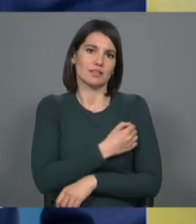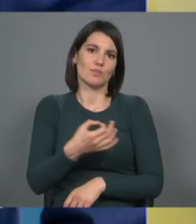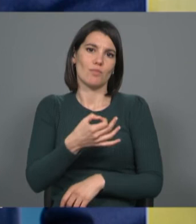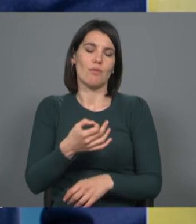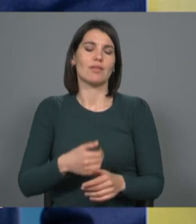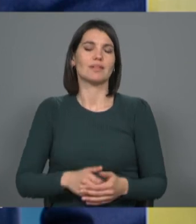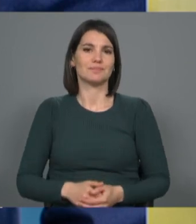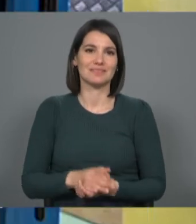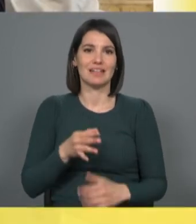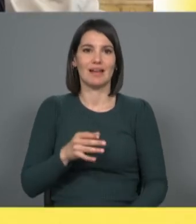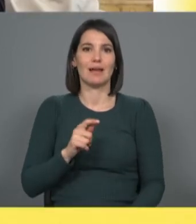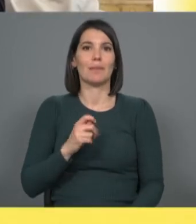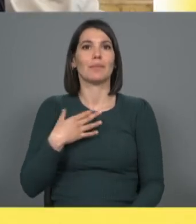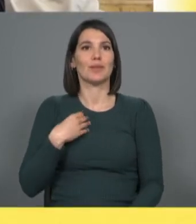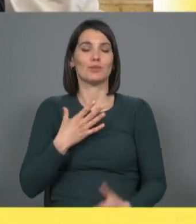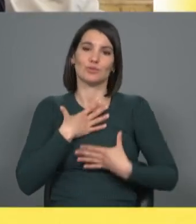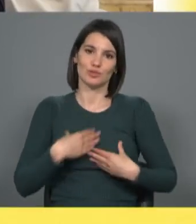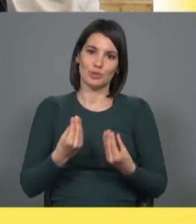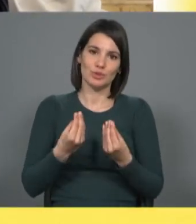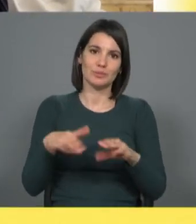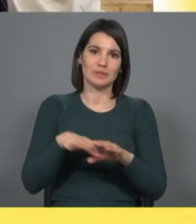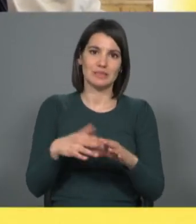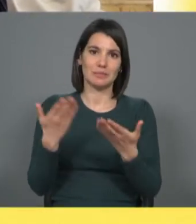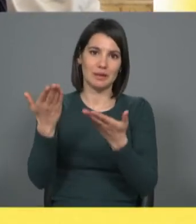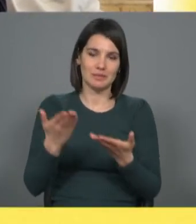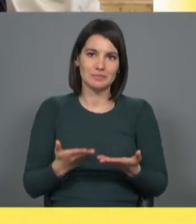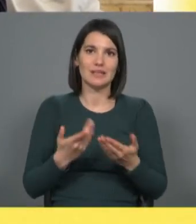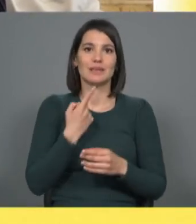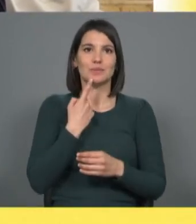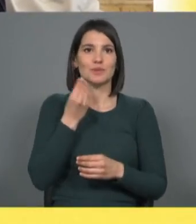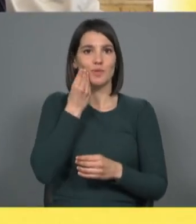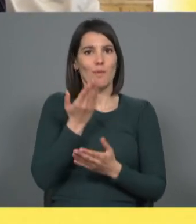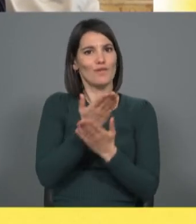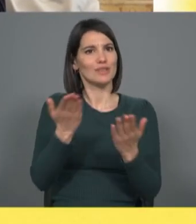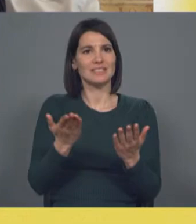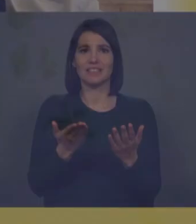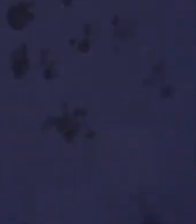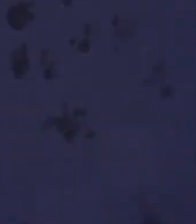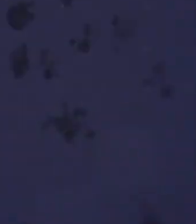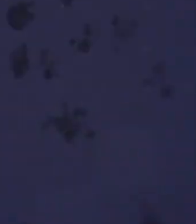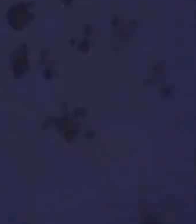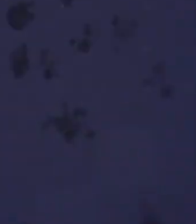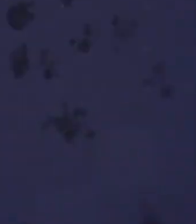Pedro Cabrita, foi um gosto recebê-lo aqui e perceber como vocês estão em todos os momentos da nossa vida.